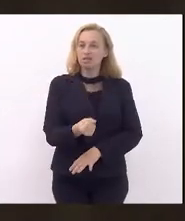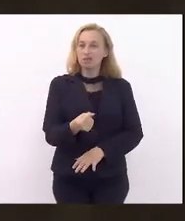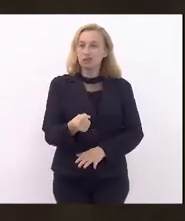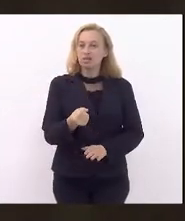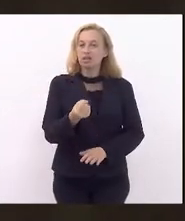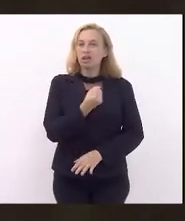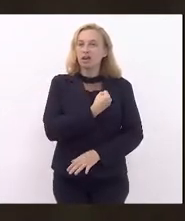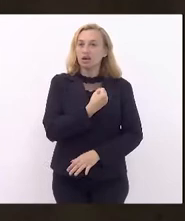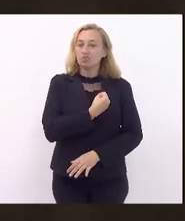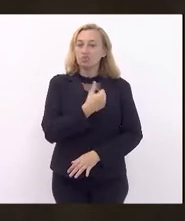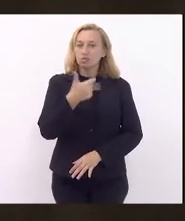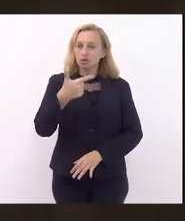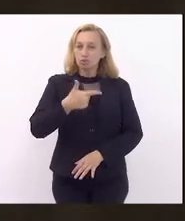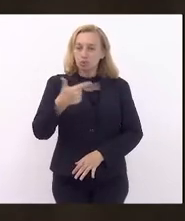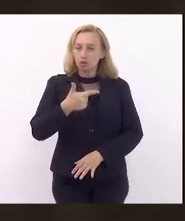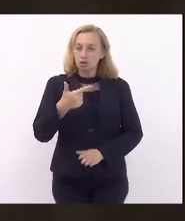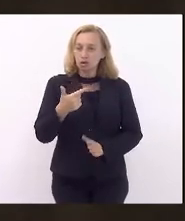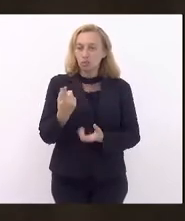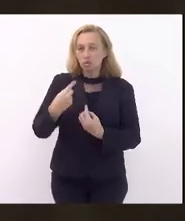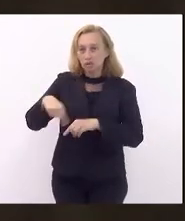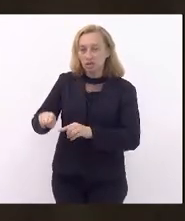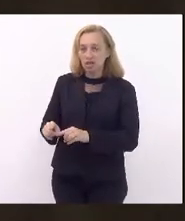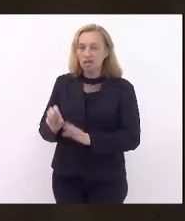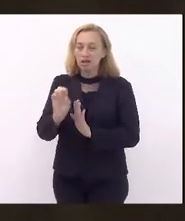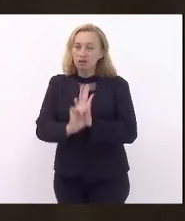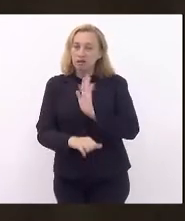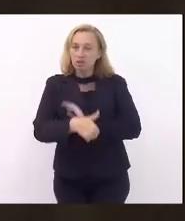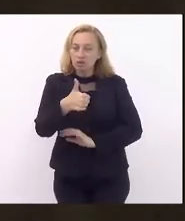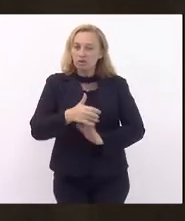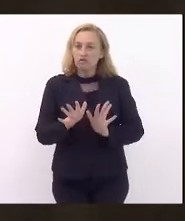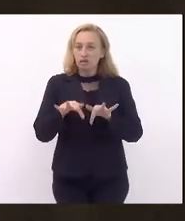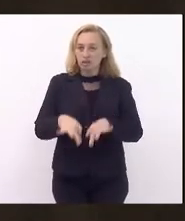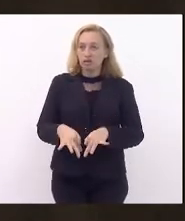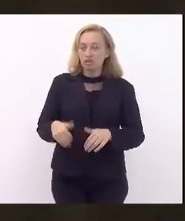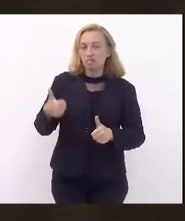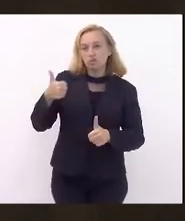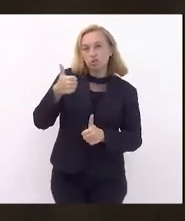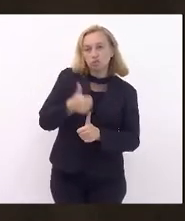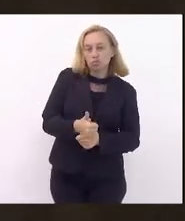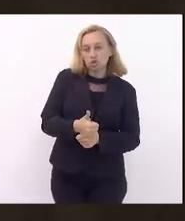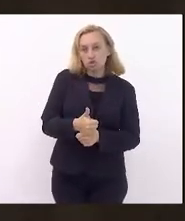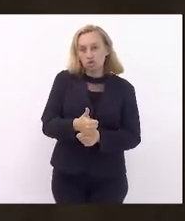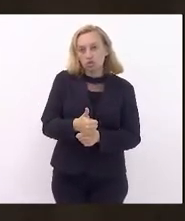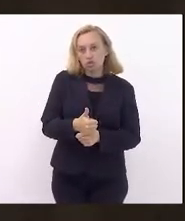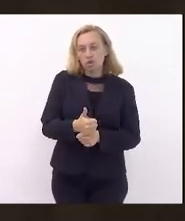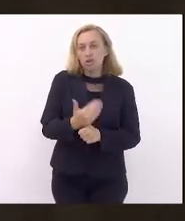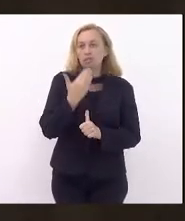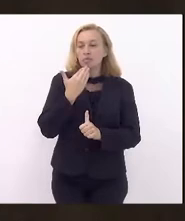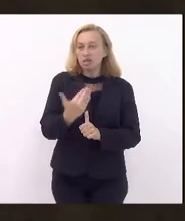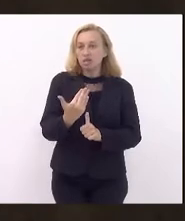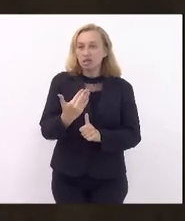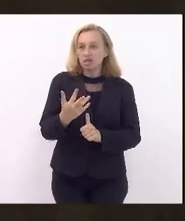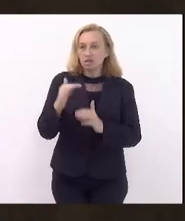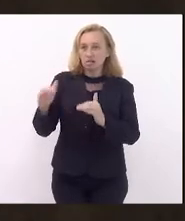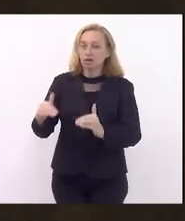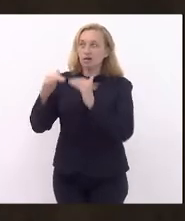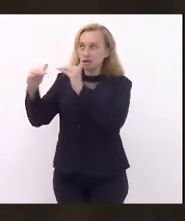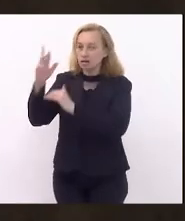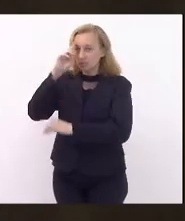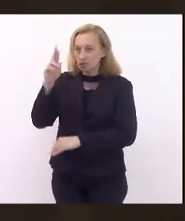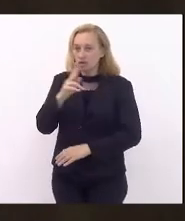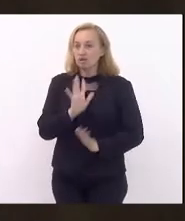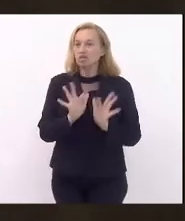à emenda 2, contrário à emenda 1, concluindo por substitutivo, solicitando à vossa excelência a forma